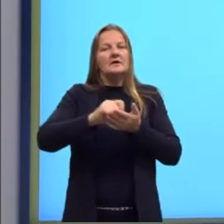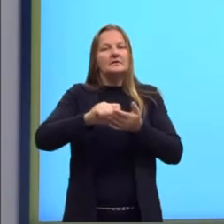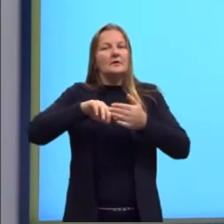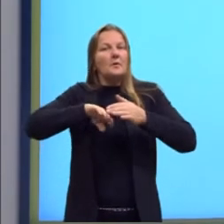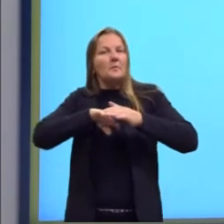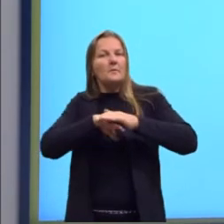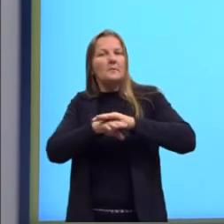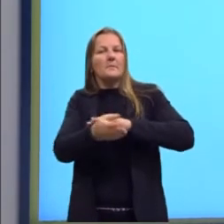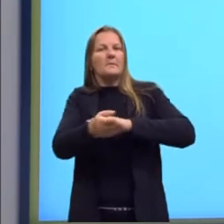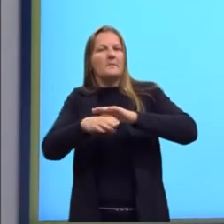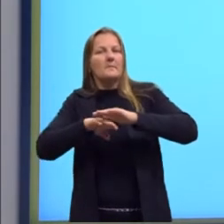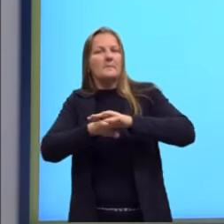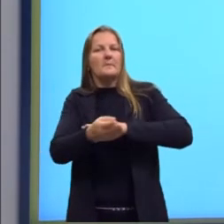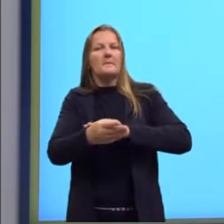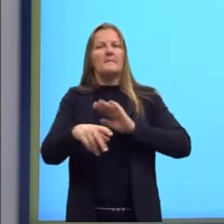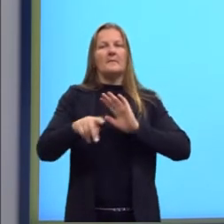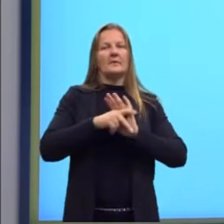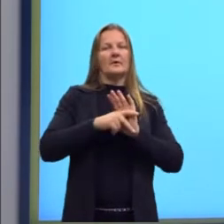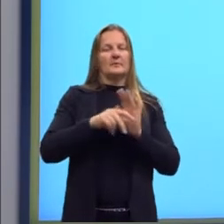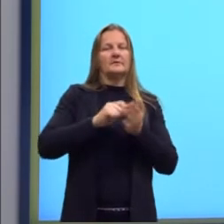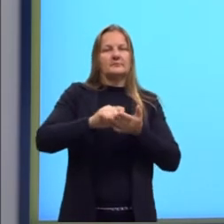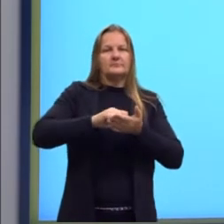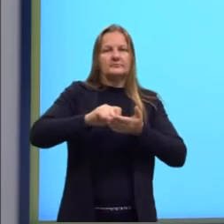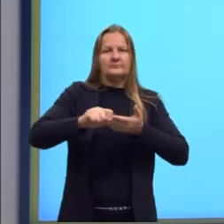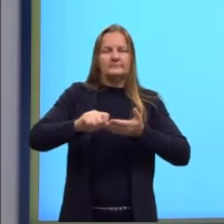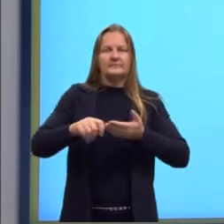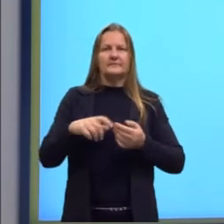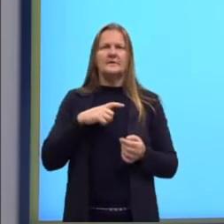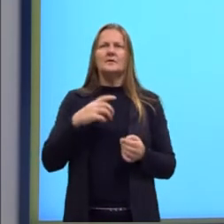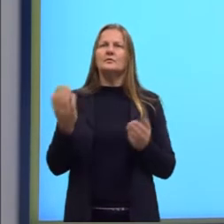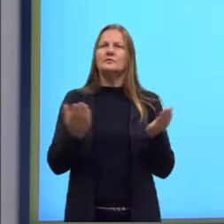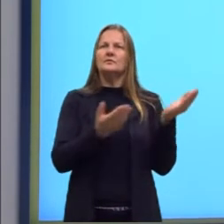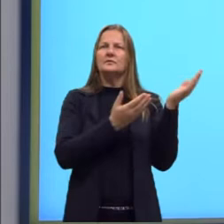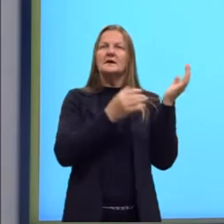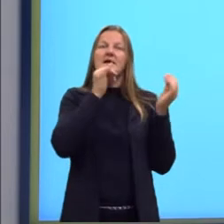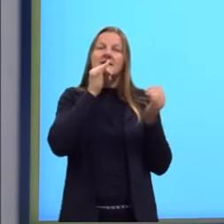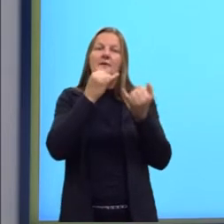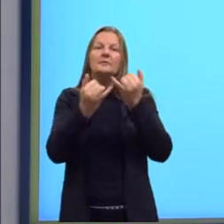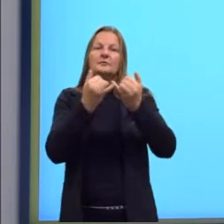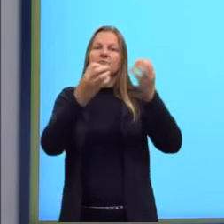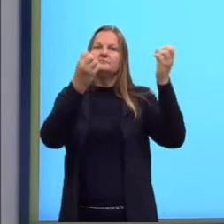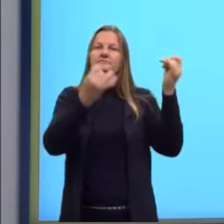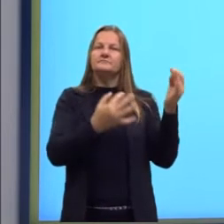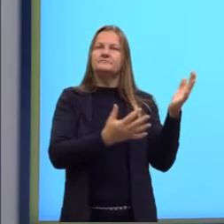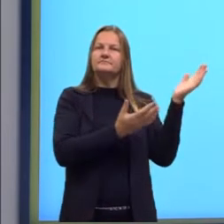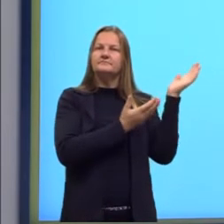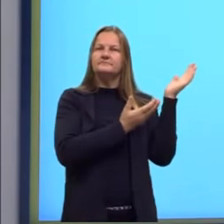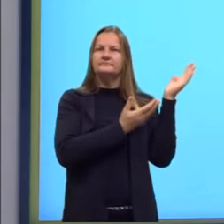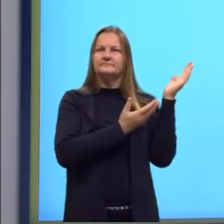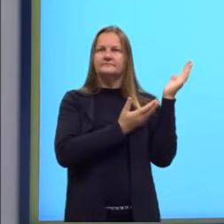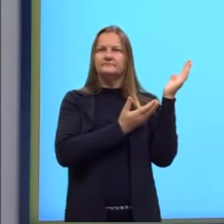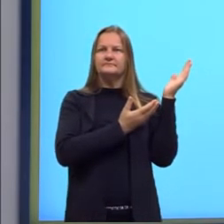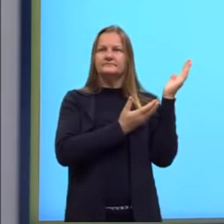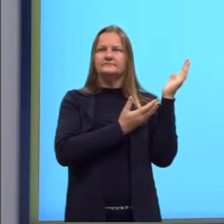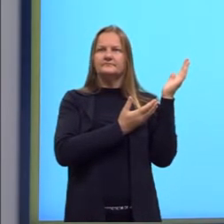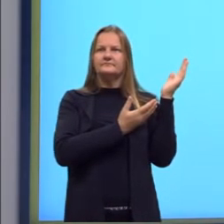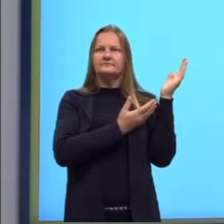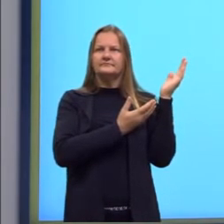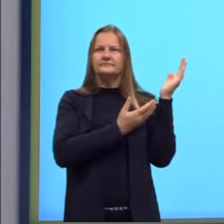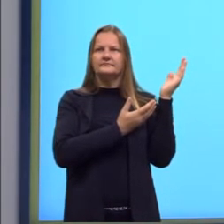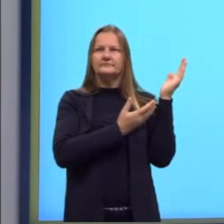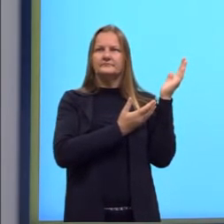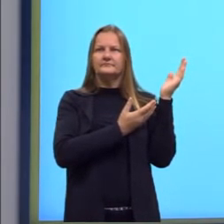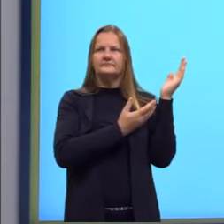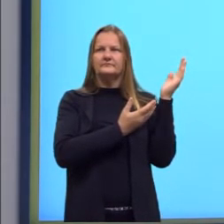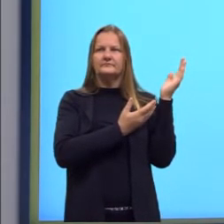outras palavras. Eu trouxe aqui dois exemplos. Apesar disso daqui parecer que não é um exemplo,